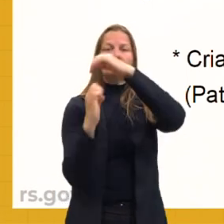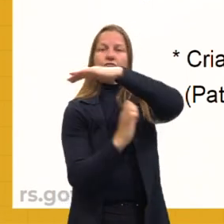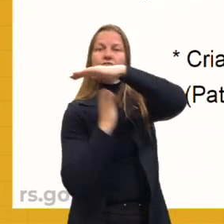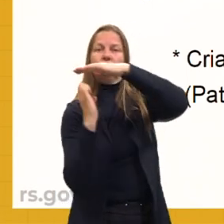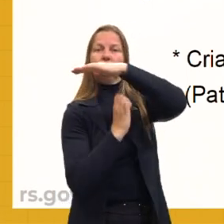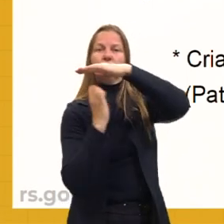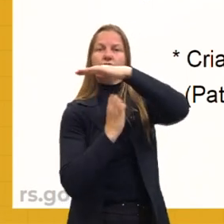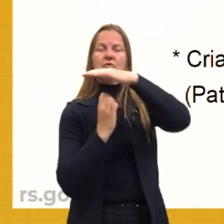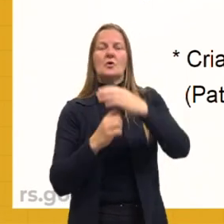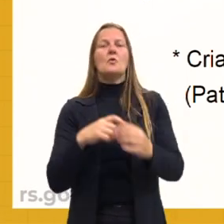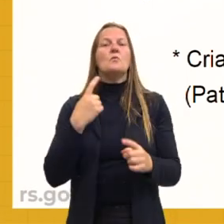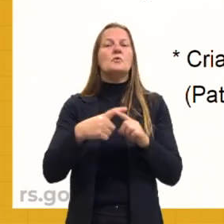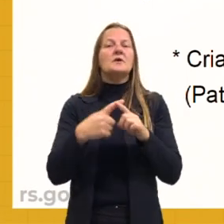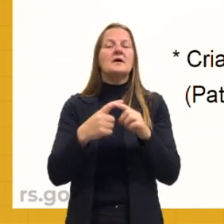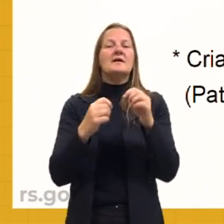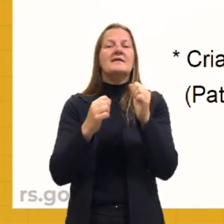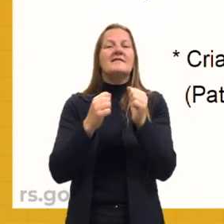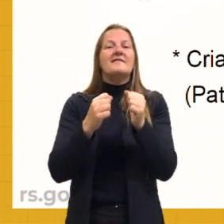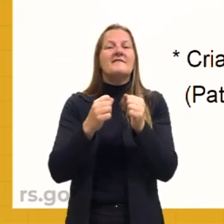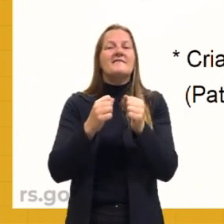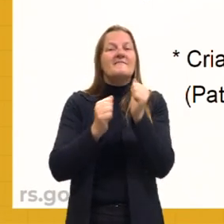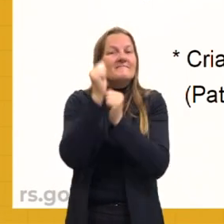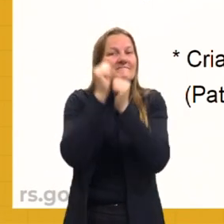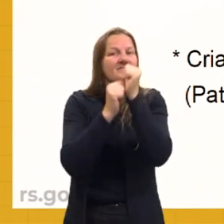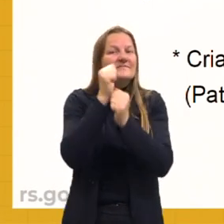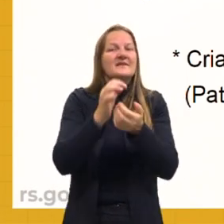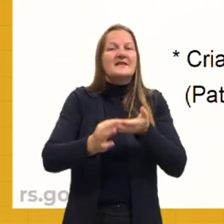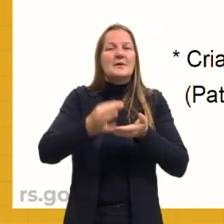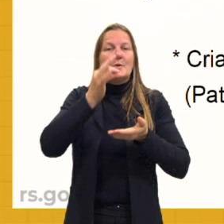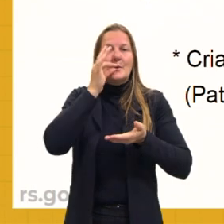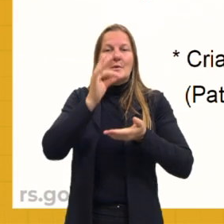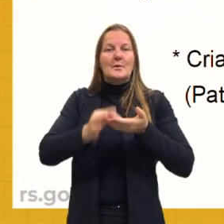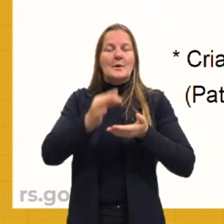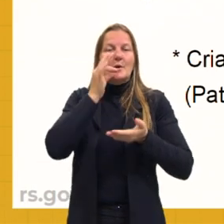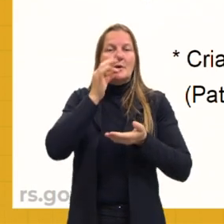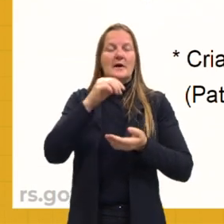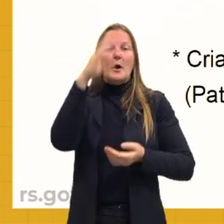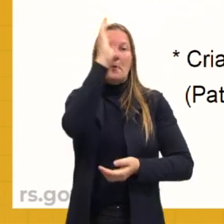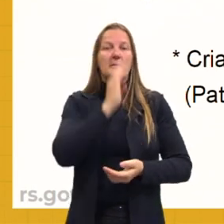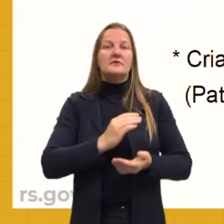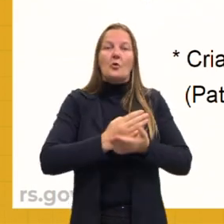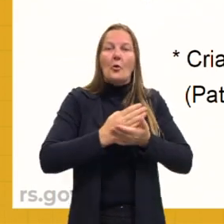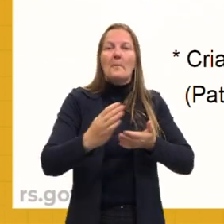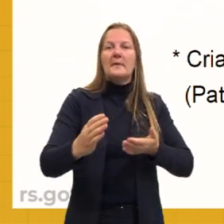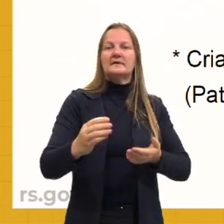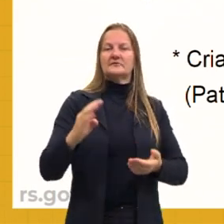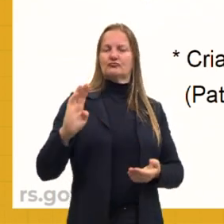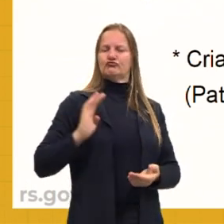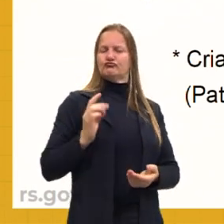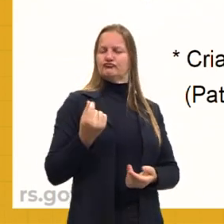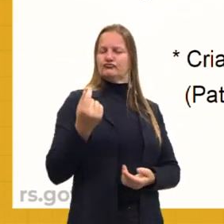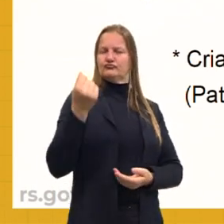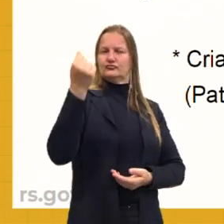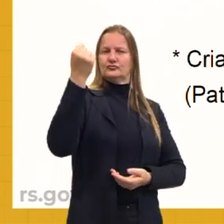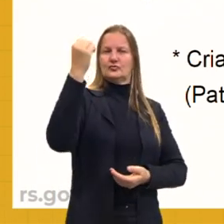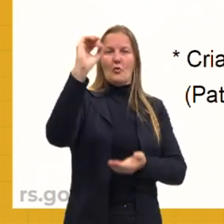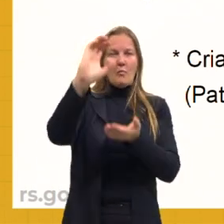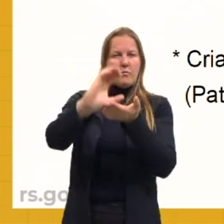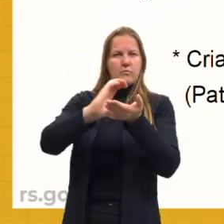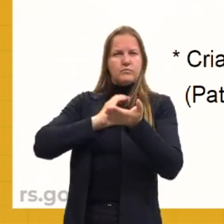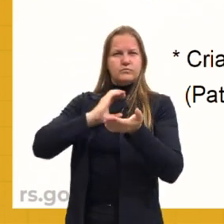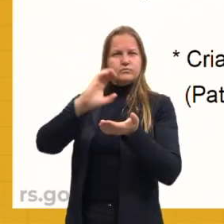café. É o primeiro momento em que o Brasil tem uma burguesia, os cafeicultores conseguem acumular uma